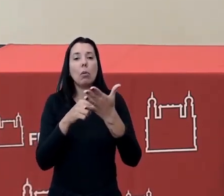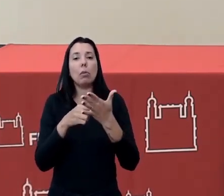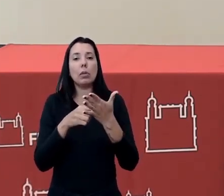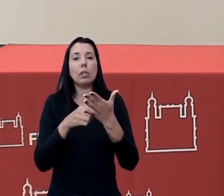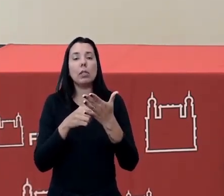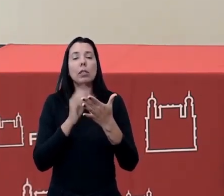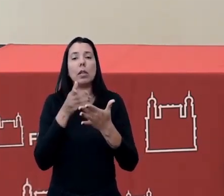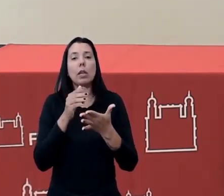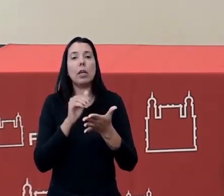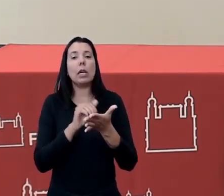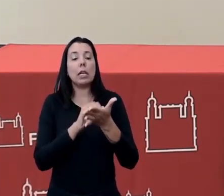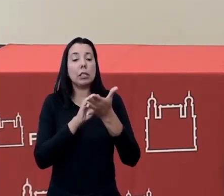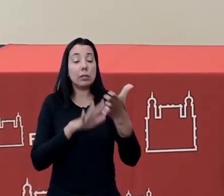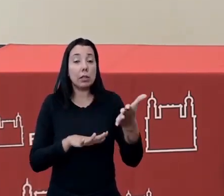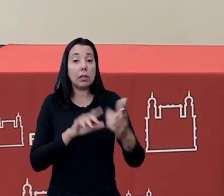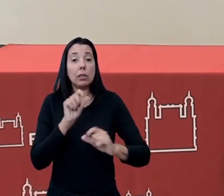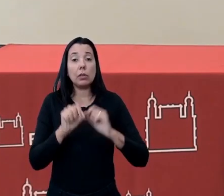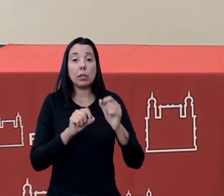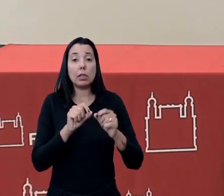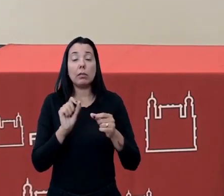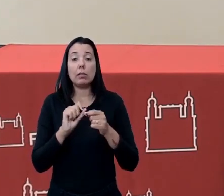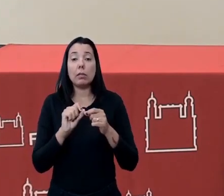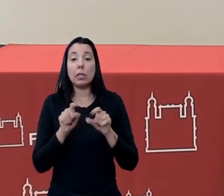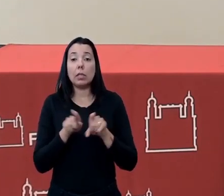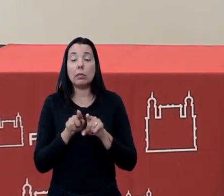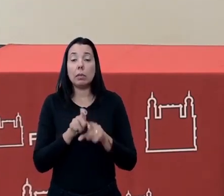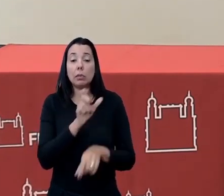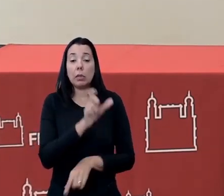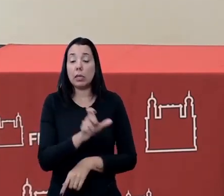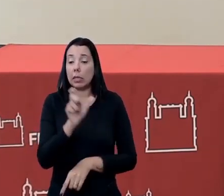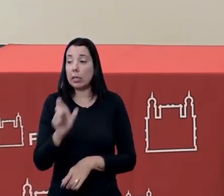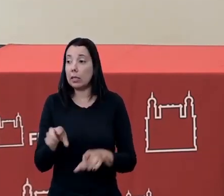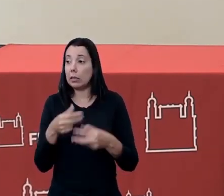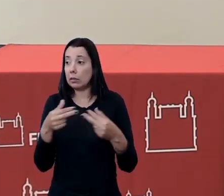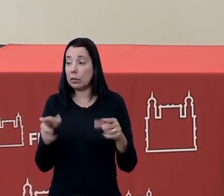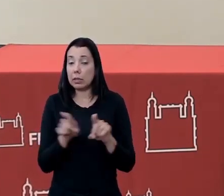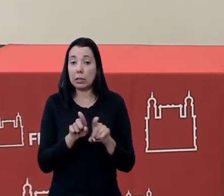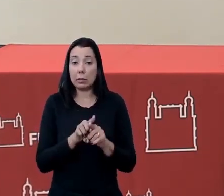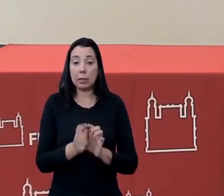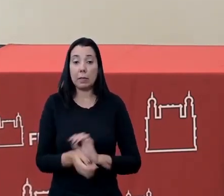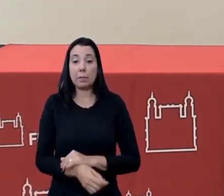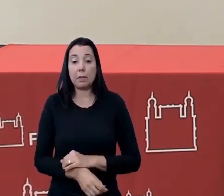atividades realizadas por cada uma das unidades